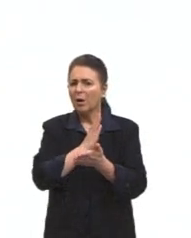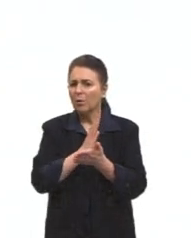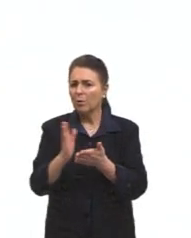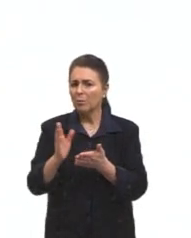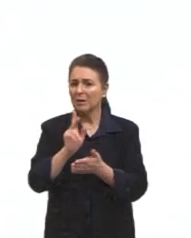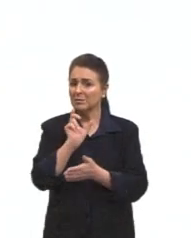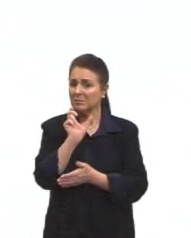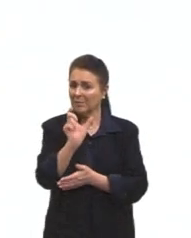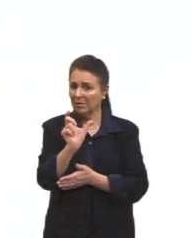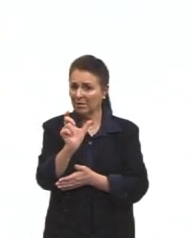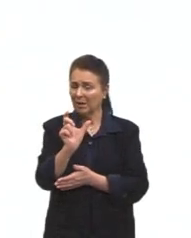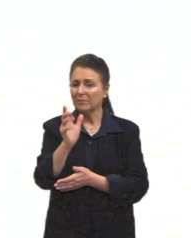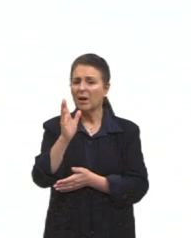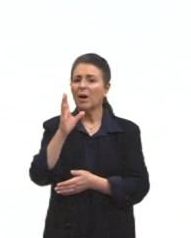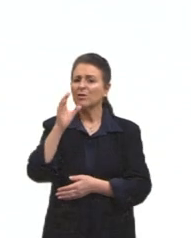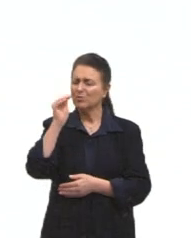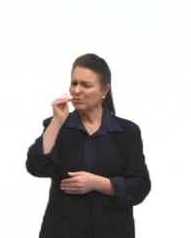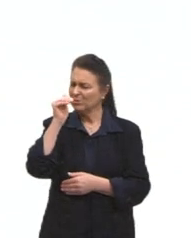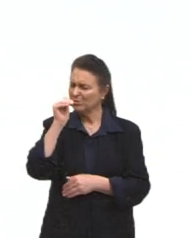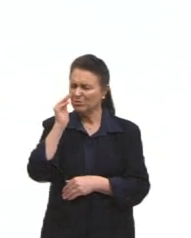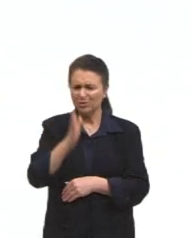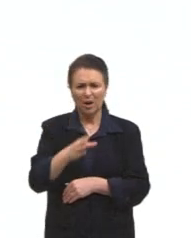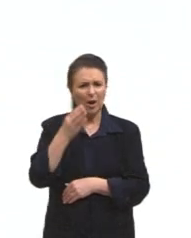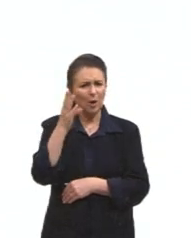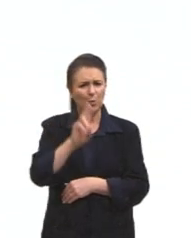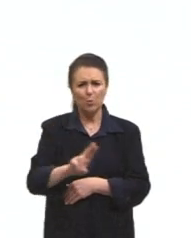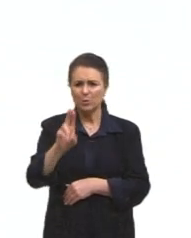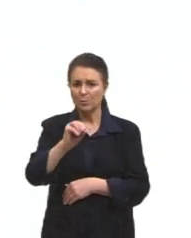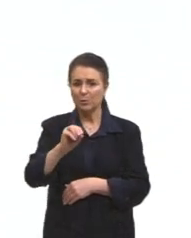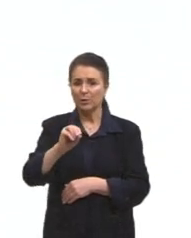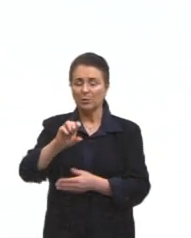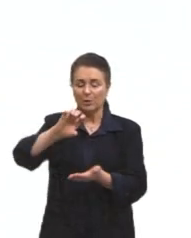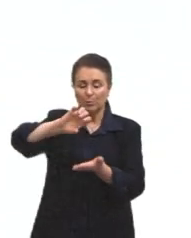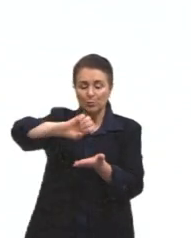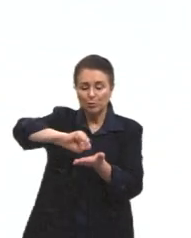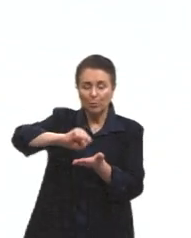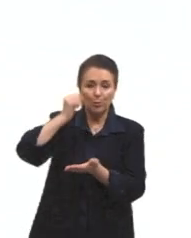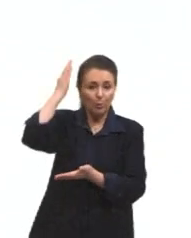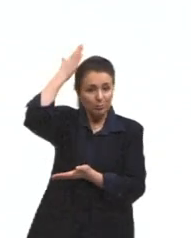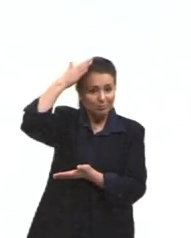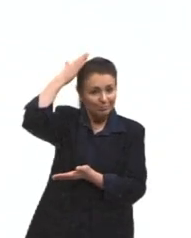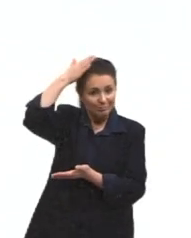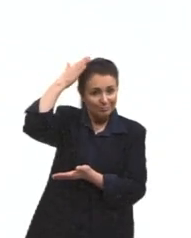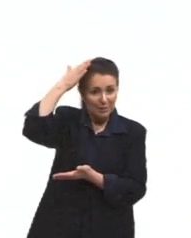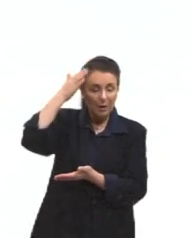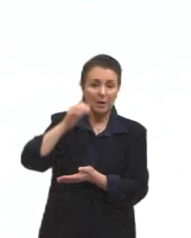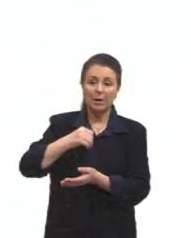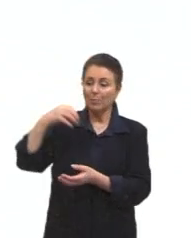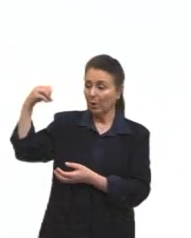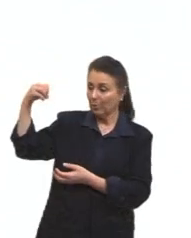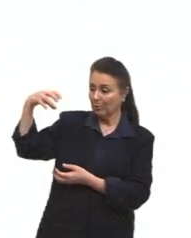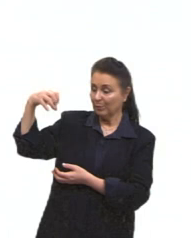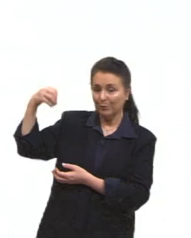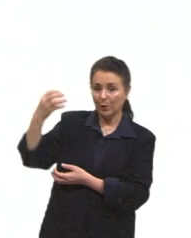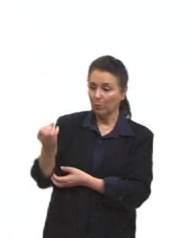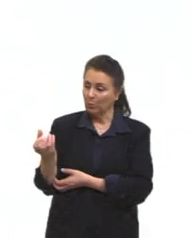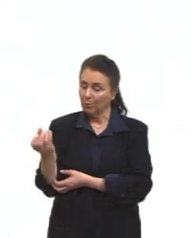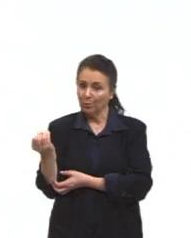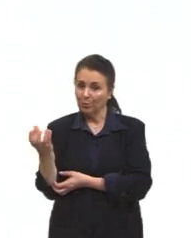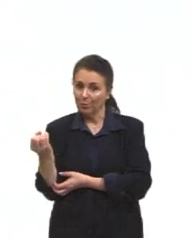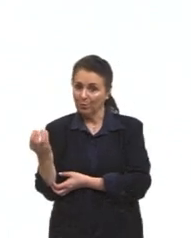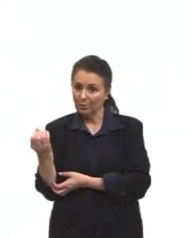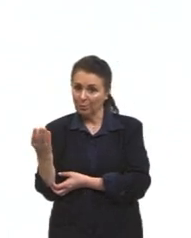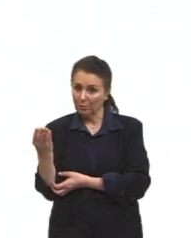são incorporados na nossa língua, por exemplo, shampoo, abajur, né? E nós conseguimos grafar e nós temos